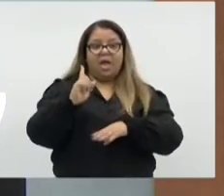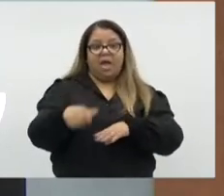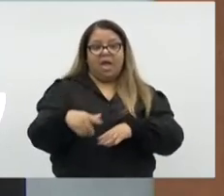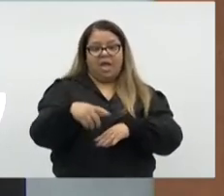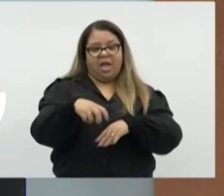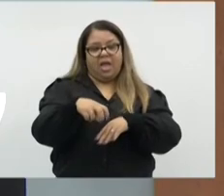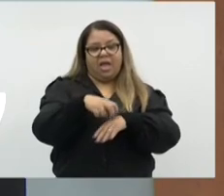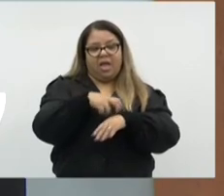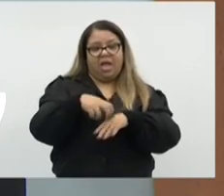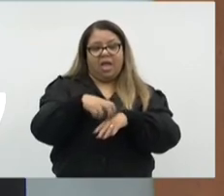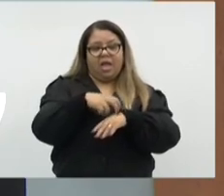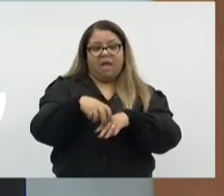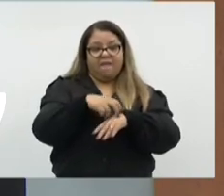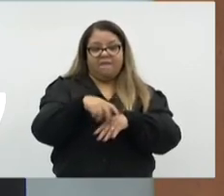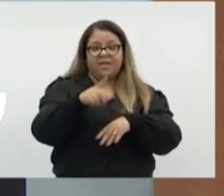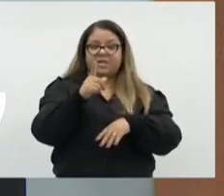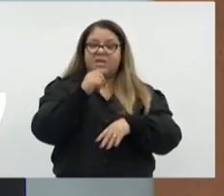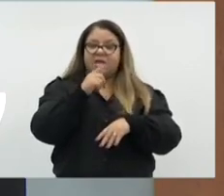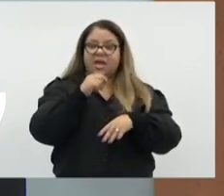inundável.